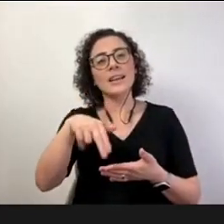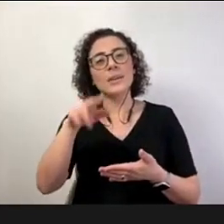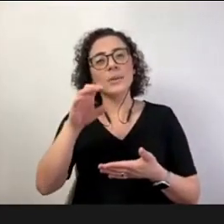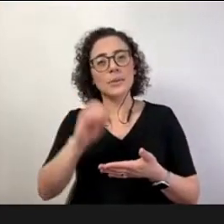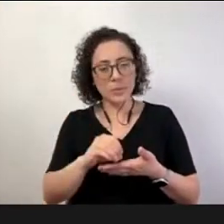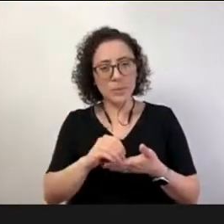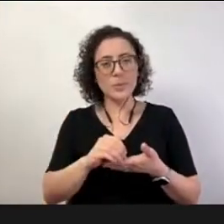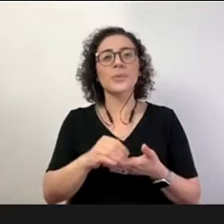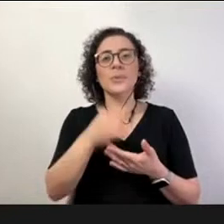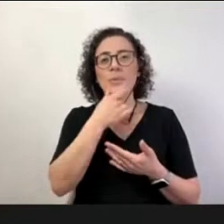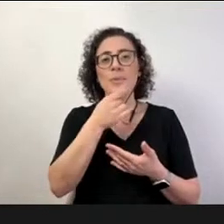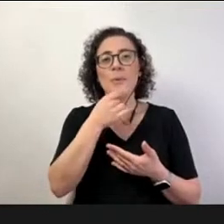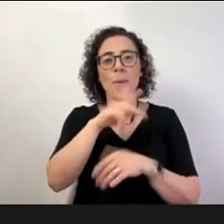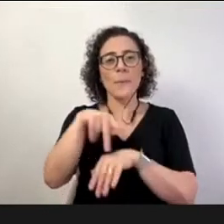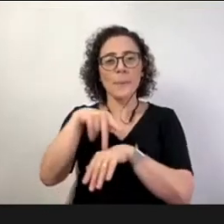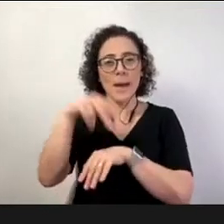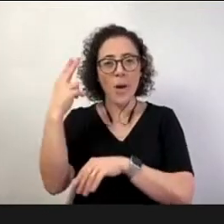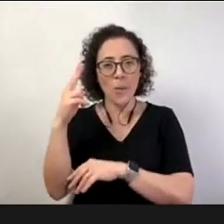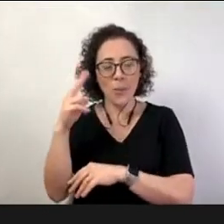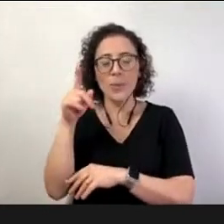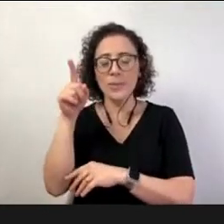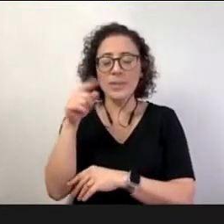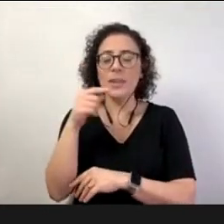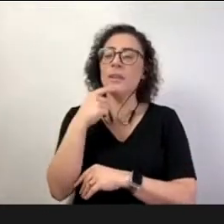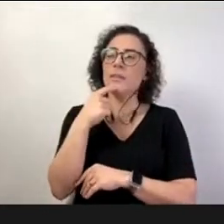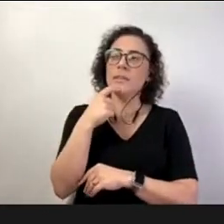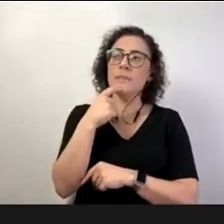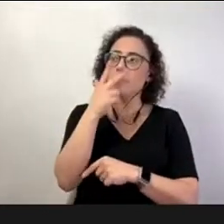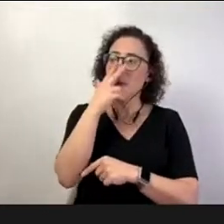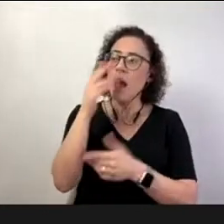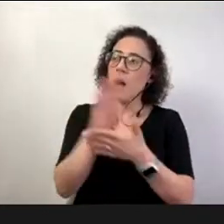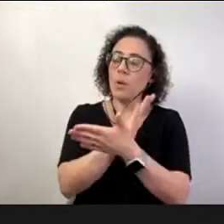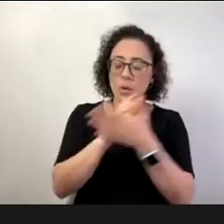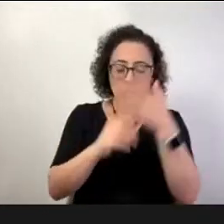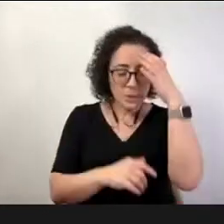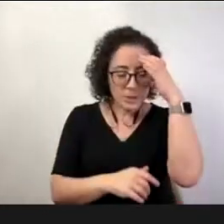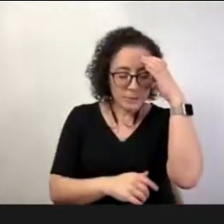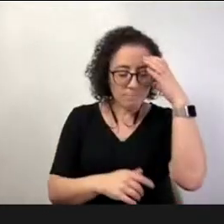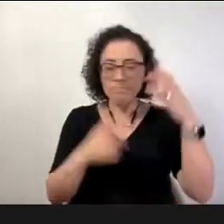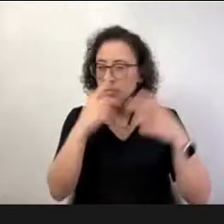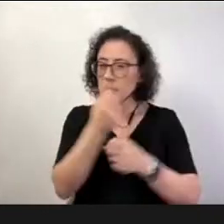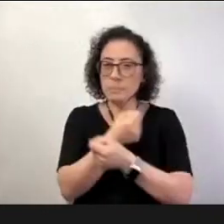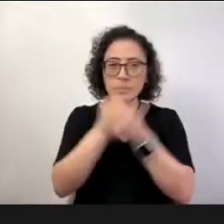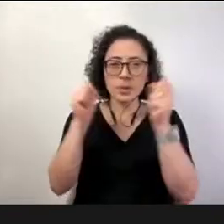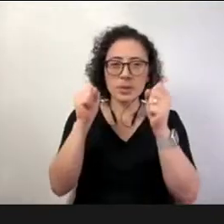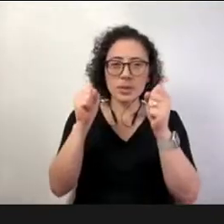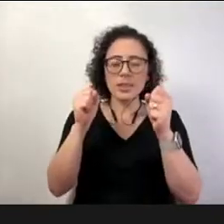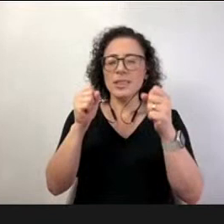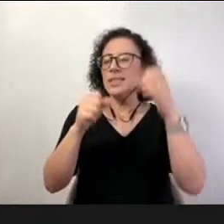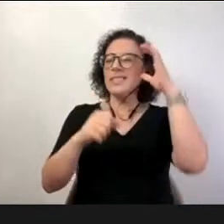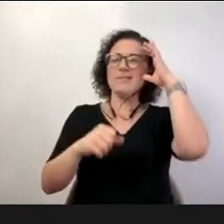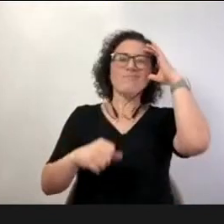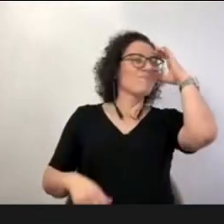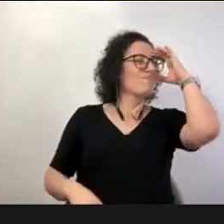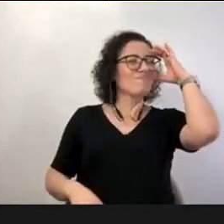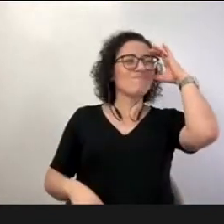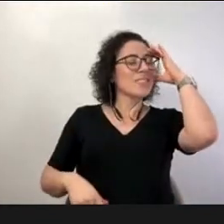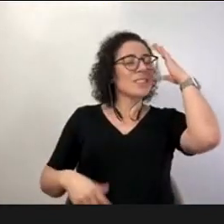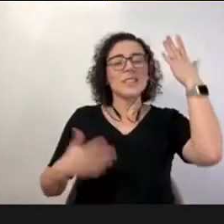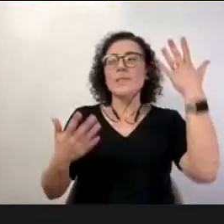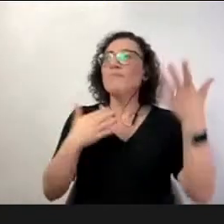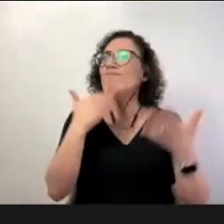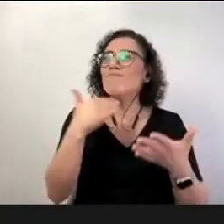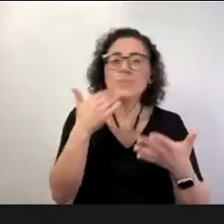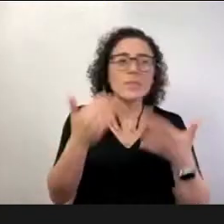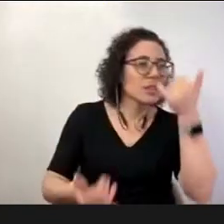dá um passo se afasta a 10 mas continua a sonhar da complexidade que o